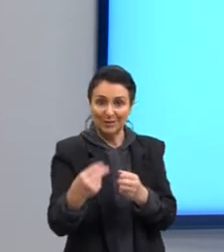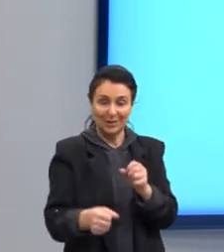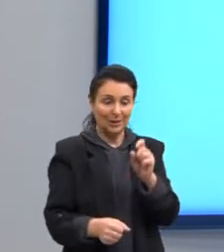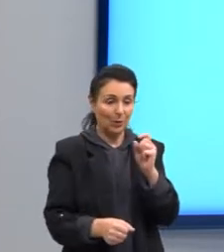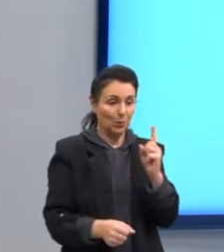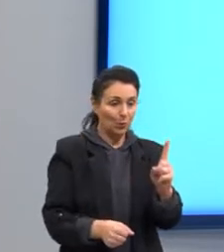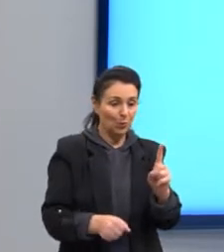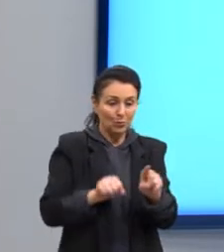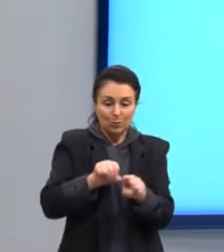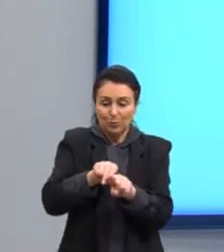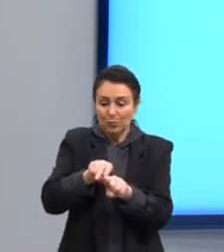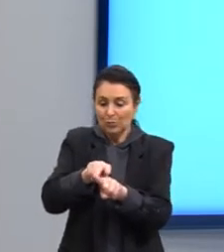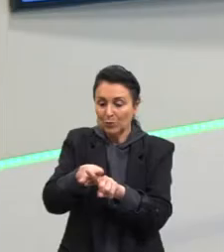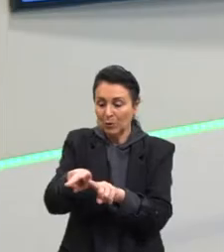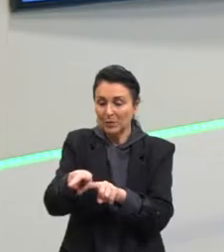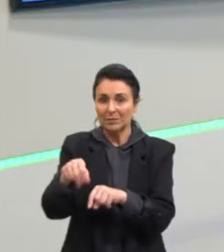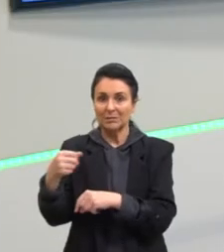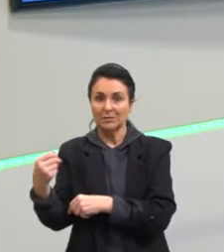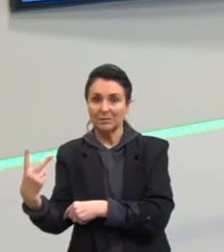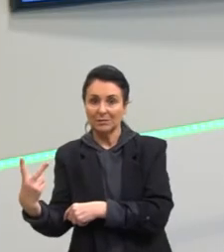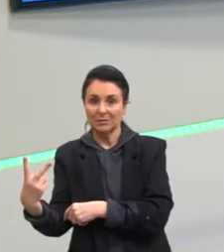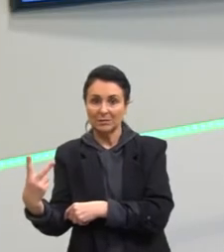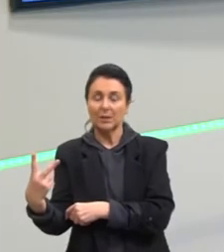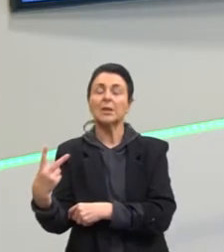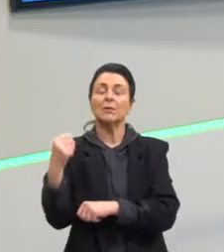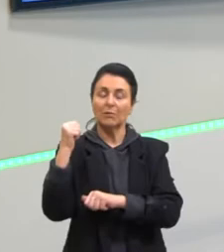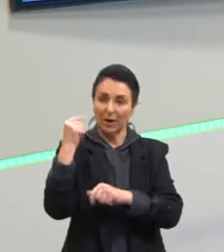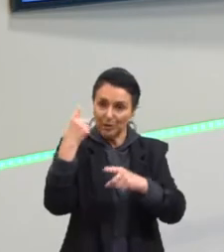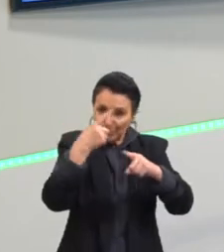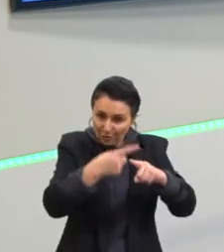dois. Esses outros dois vão gerar quatro e assim por diante.